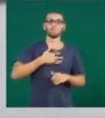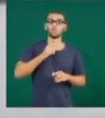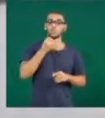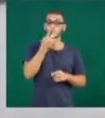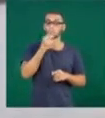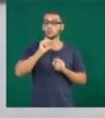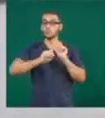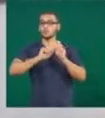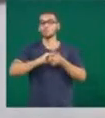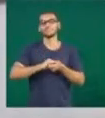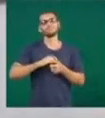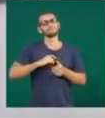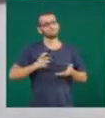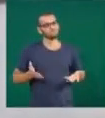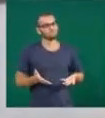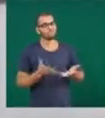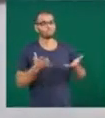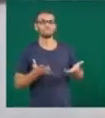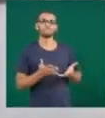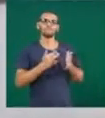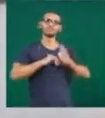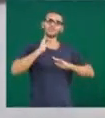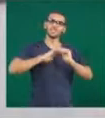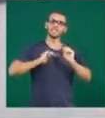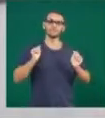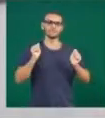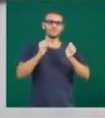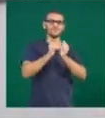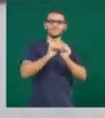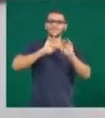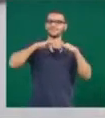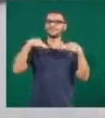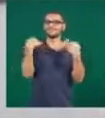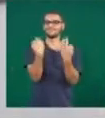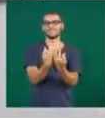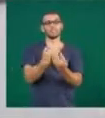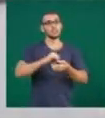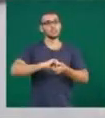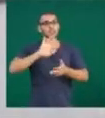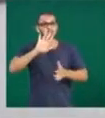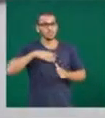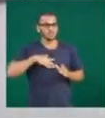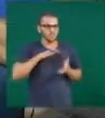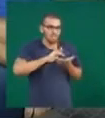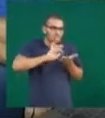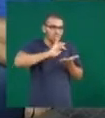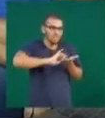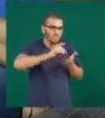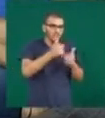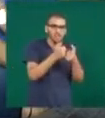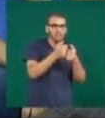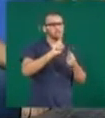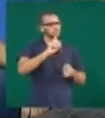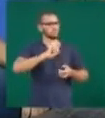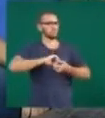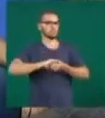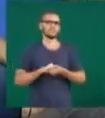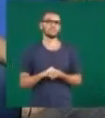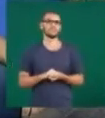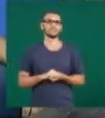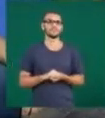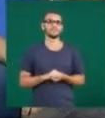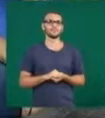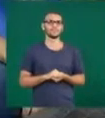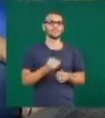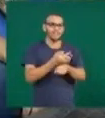família do que investir em atividades que reúnam todo mundo. Mas não vale ficar no celular. Férias dos livros?